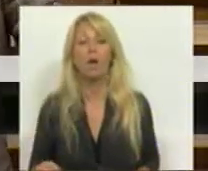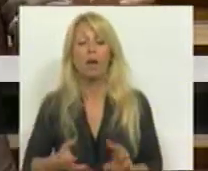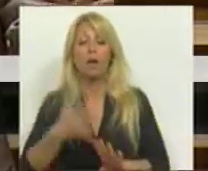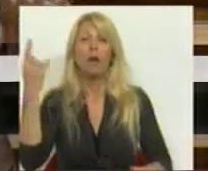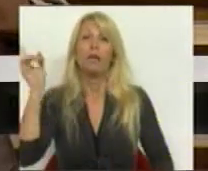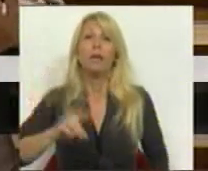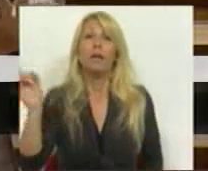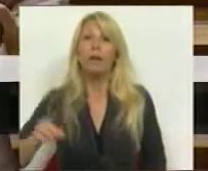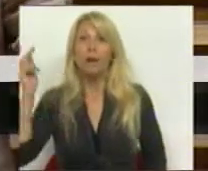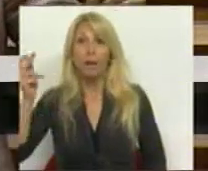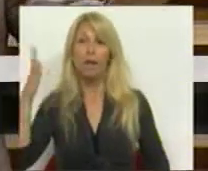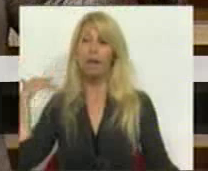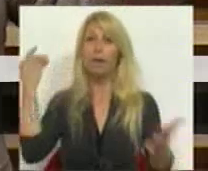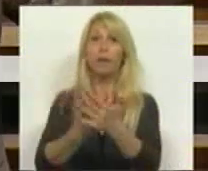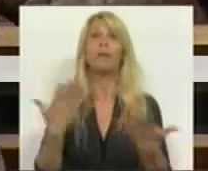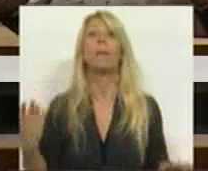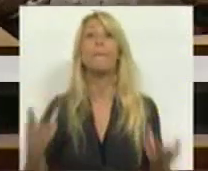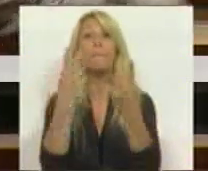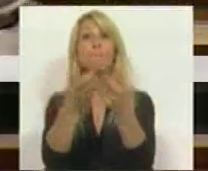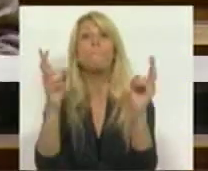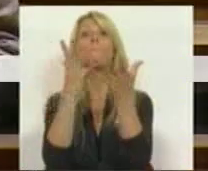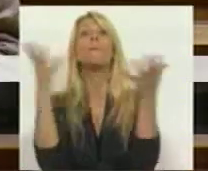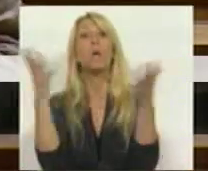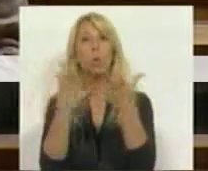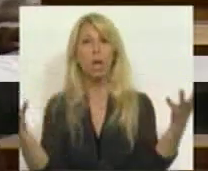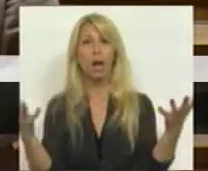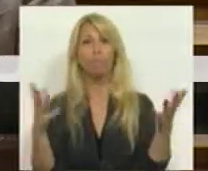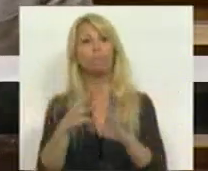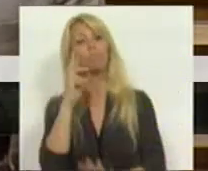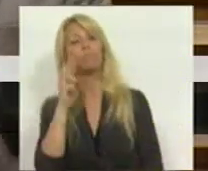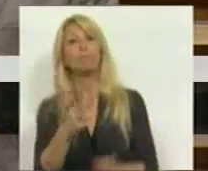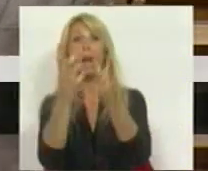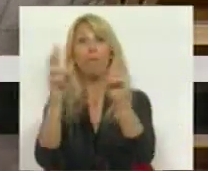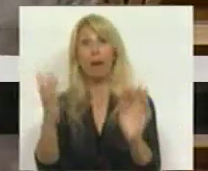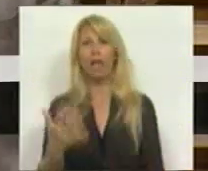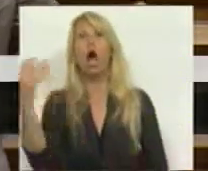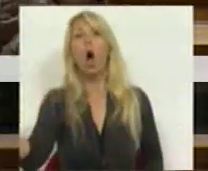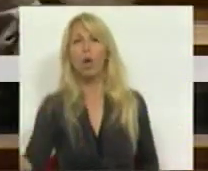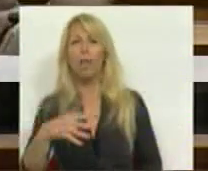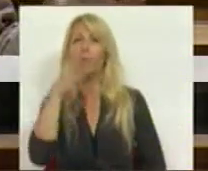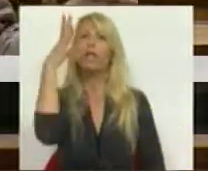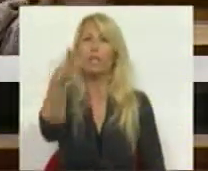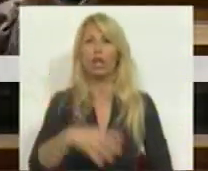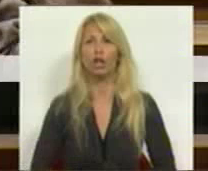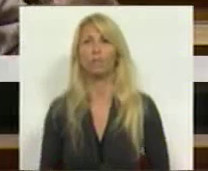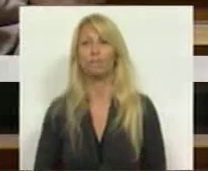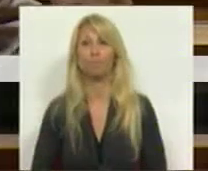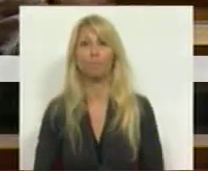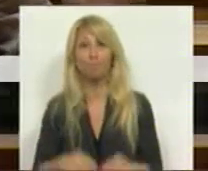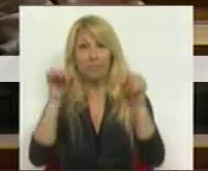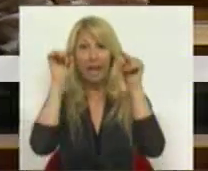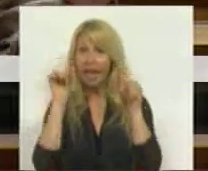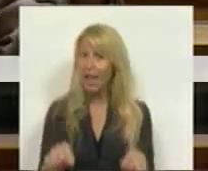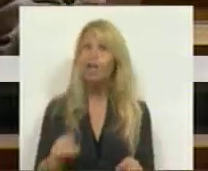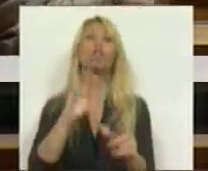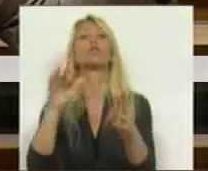as bancadas da maioria se viraram para esta bancada aqui ao lado e diziam, estas são as